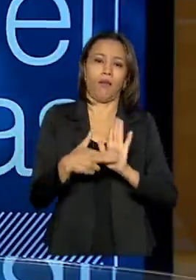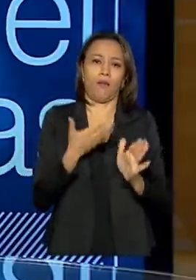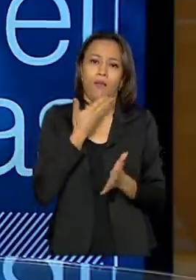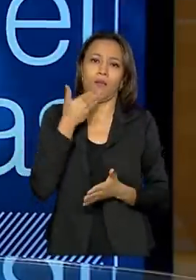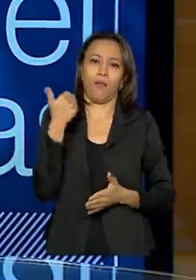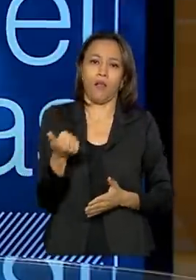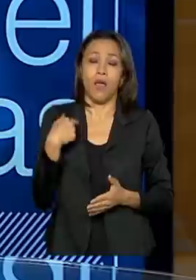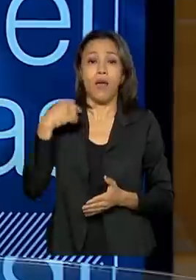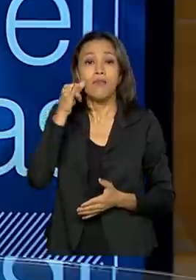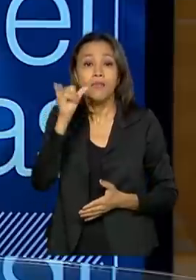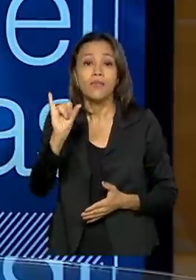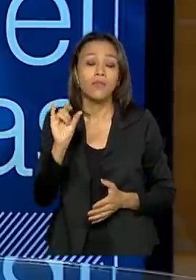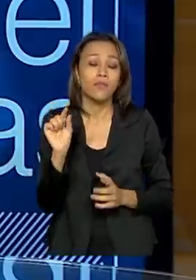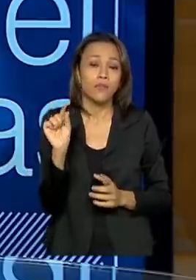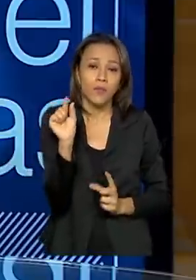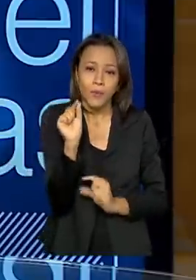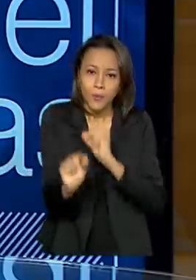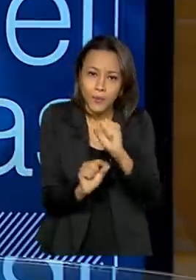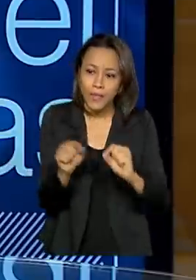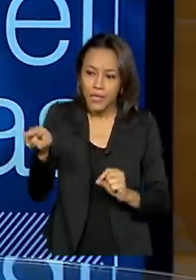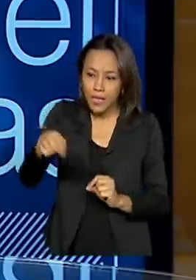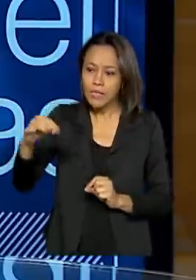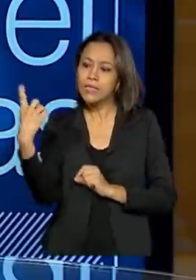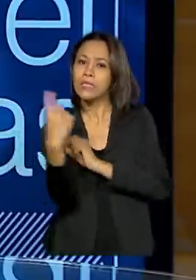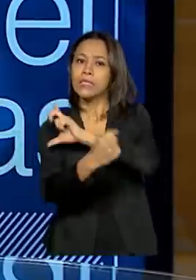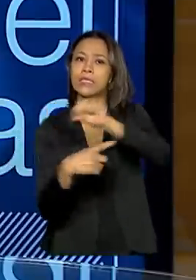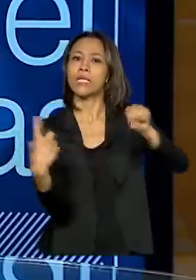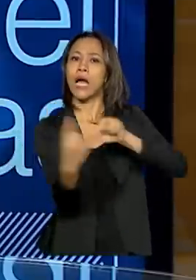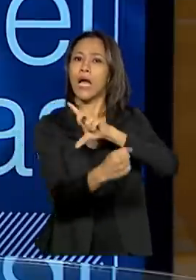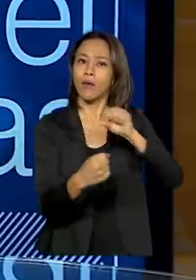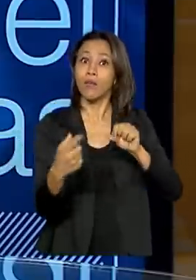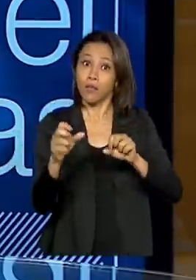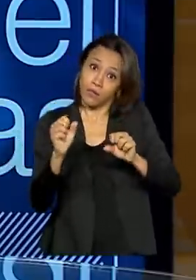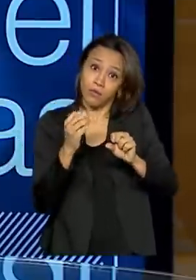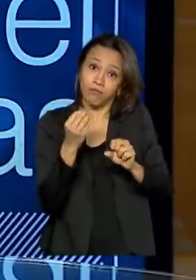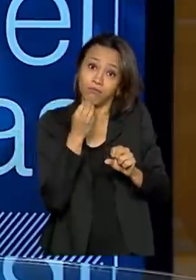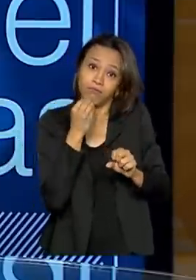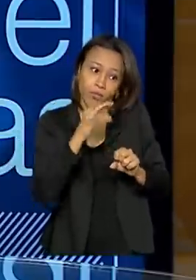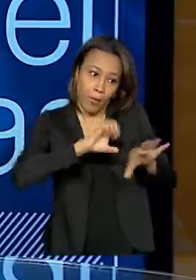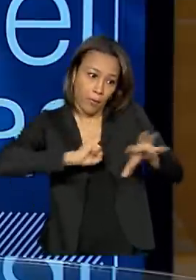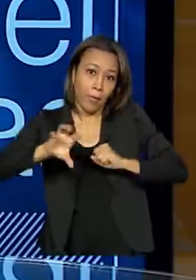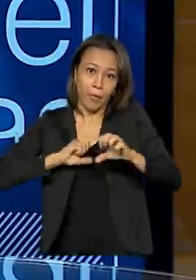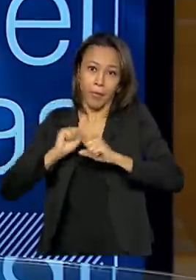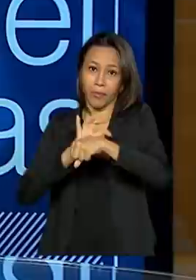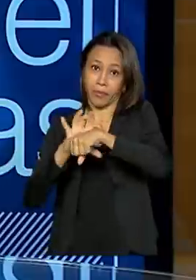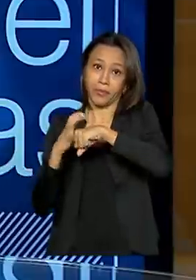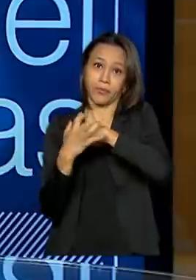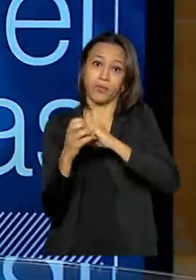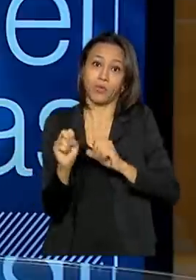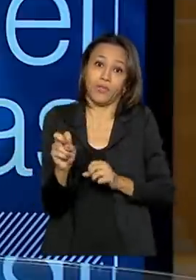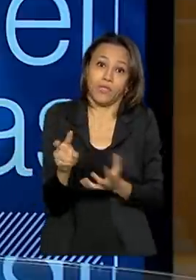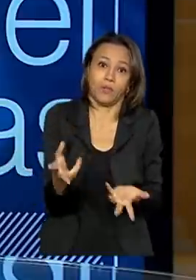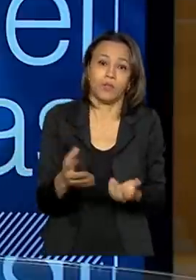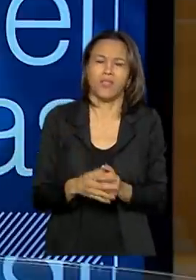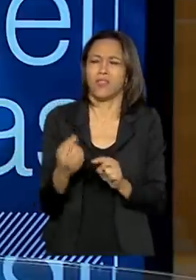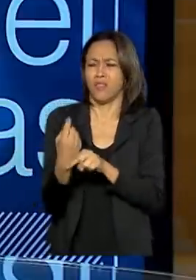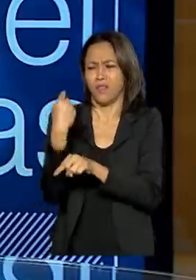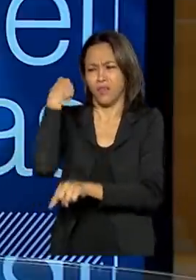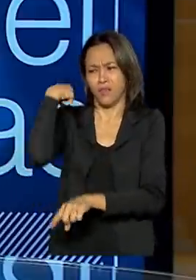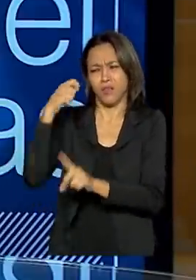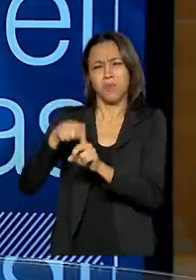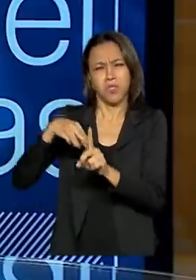porque evita-se a saída da aldeia e a disseminação do vírus. Então, desde março, nós já vínhamos trabalhando com isso